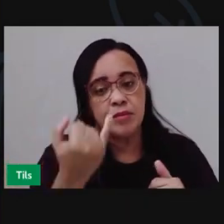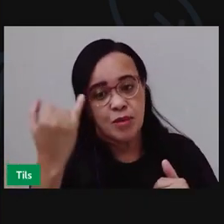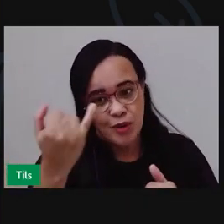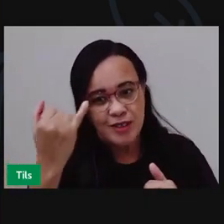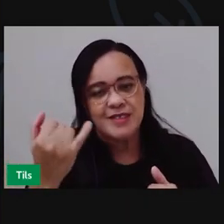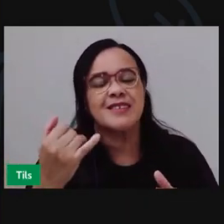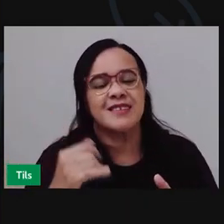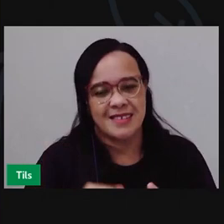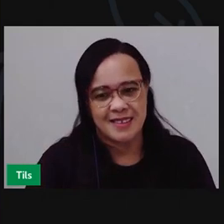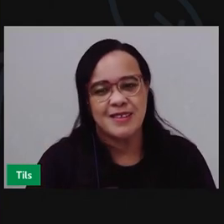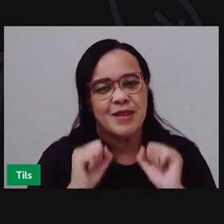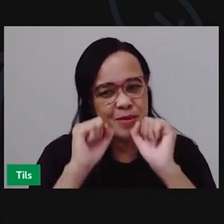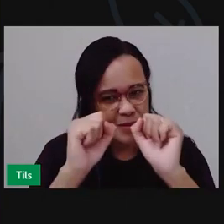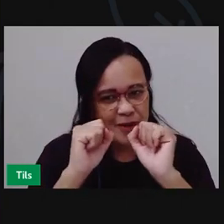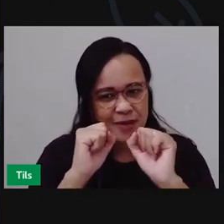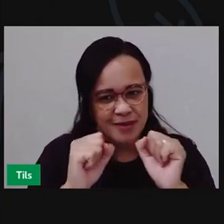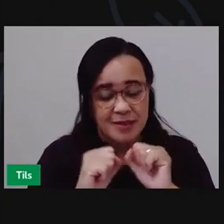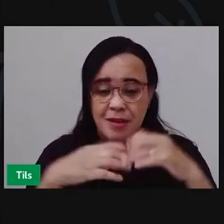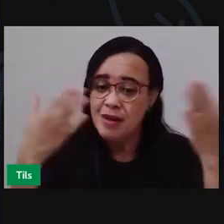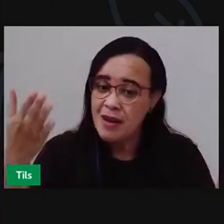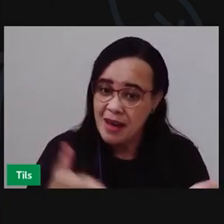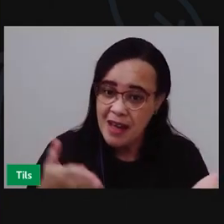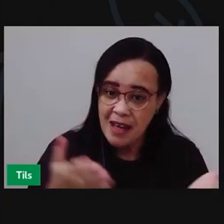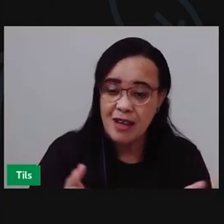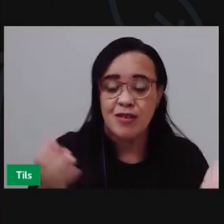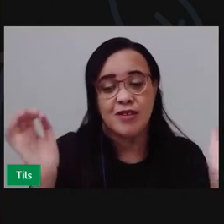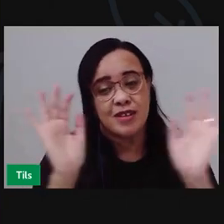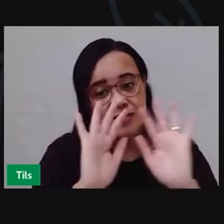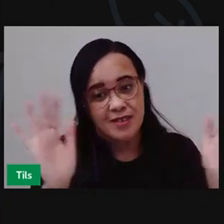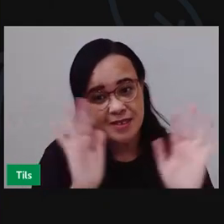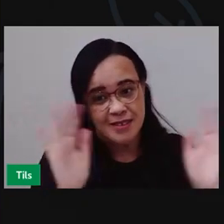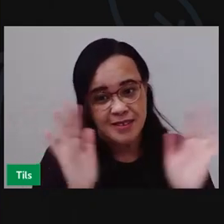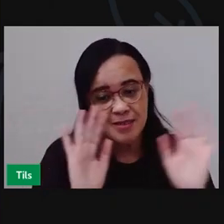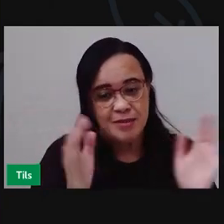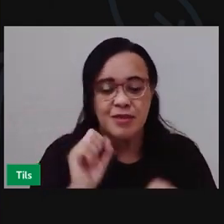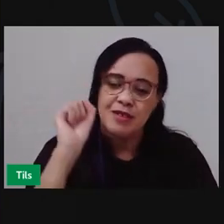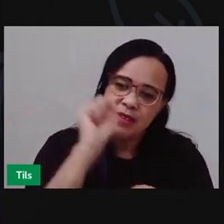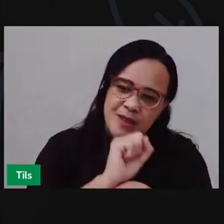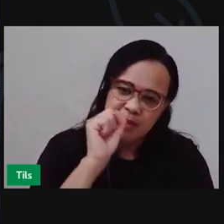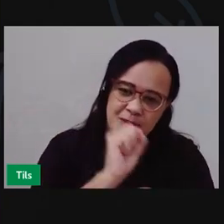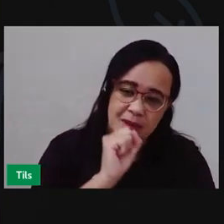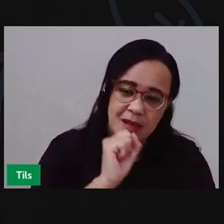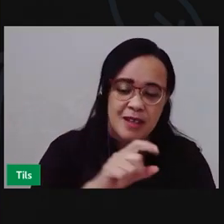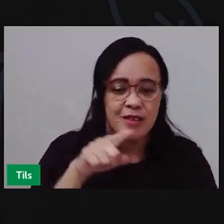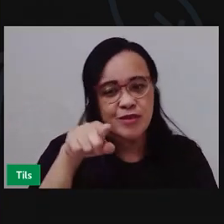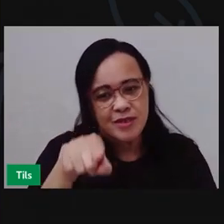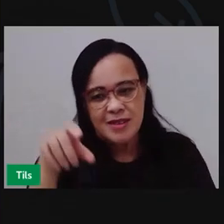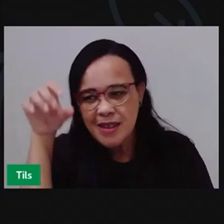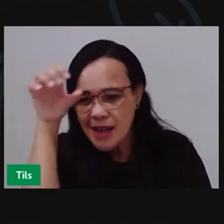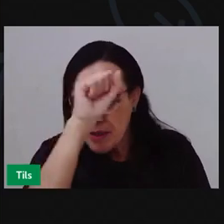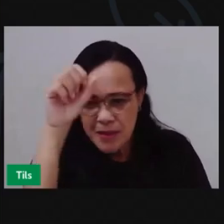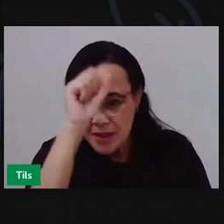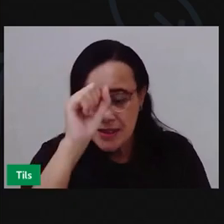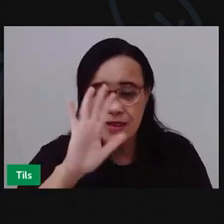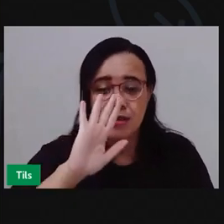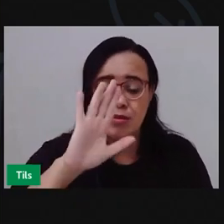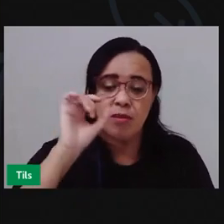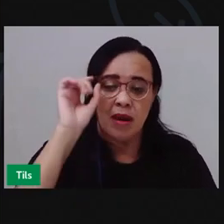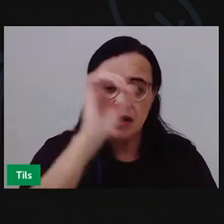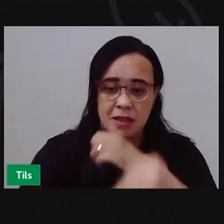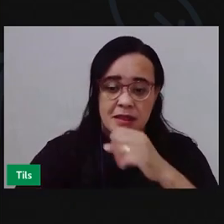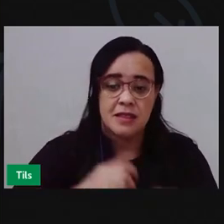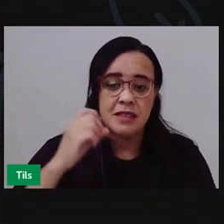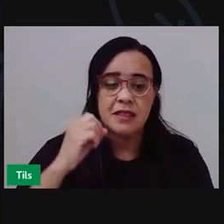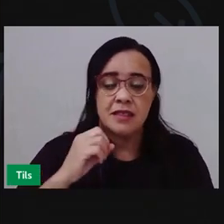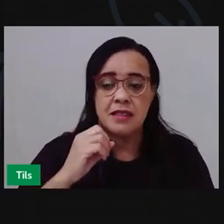tá espero que você tenha aprendido bastante a gente vai se despedir agora nos encontramos na próxima aula